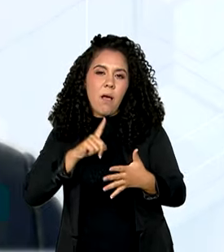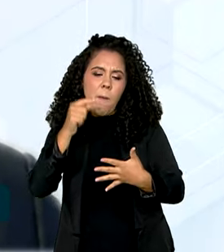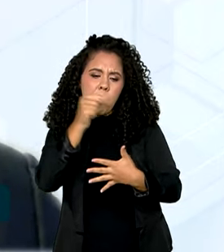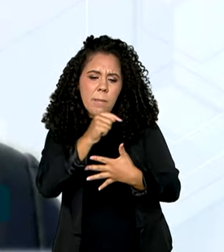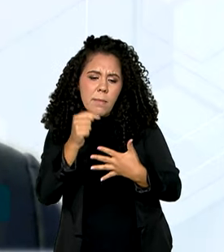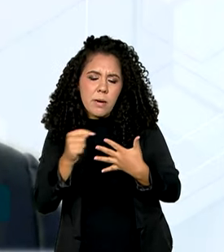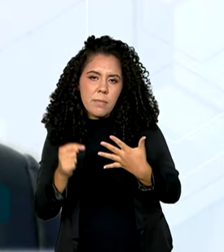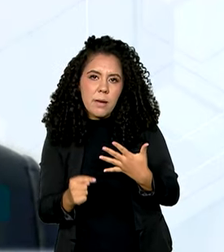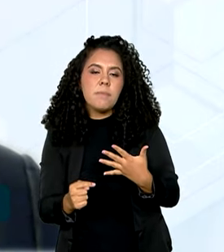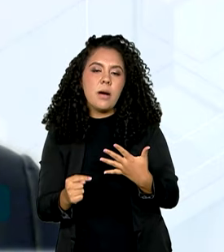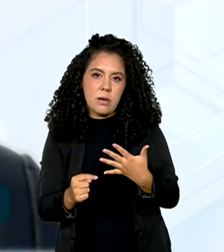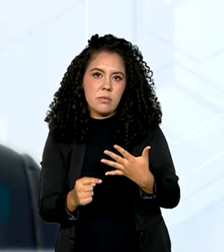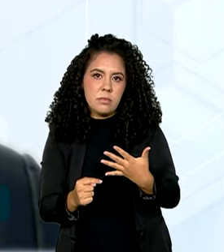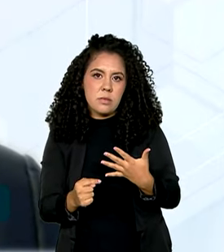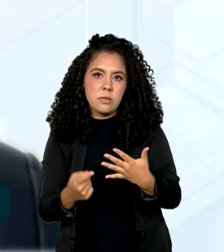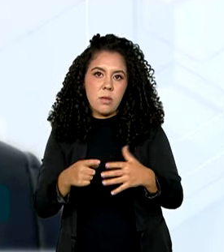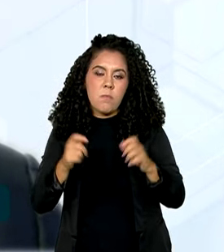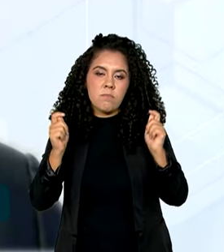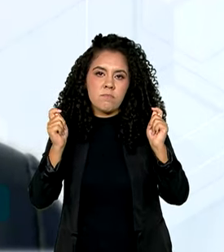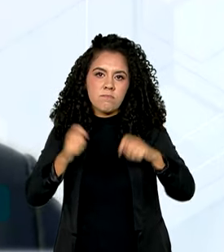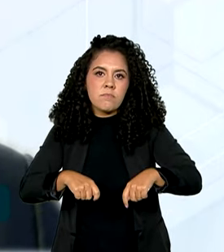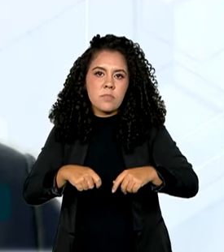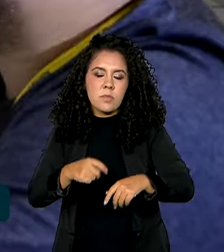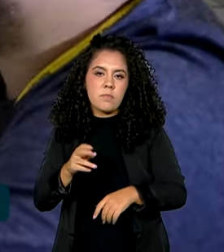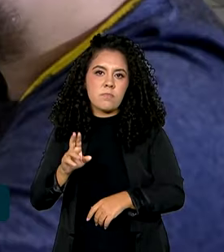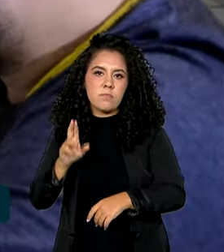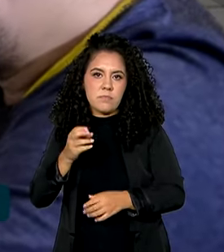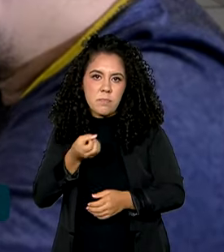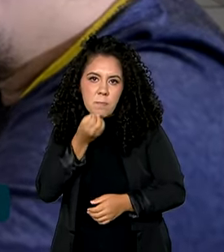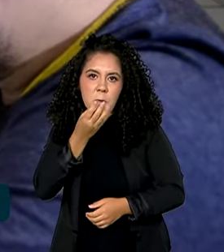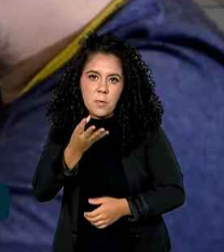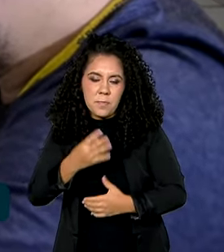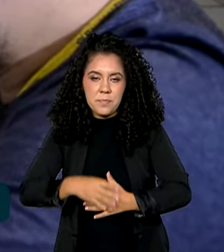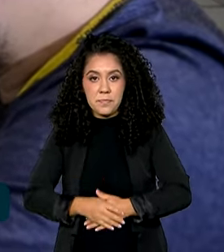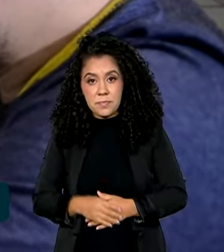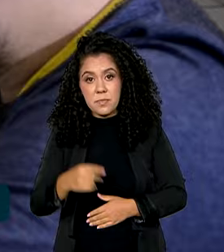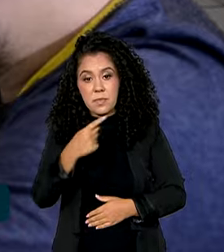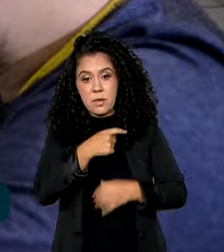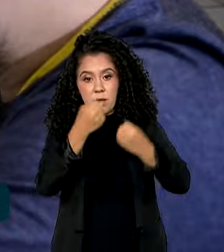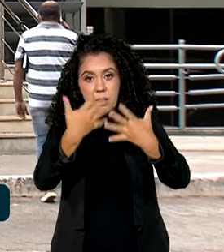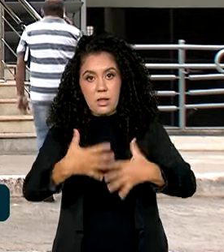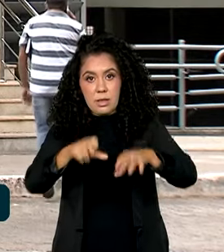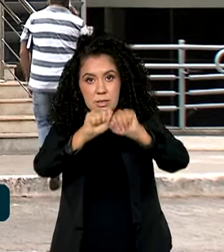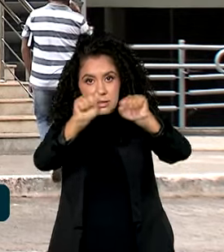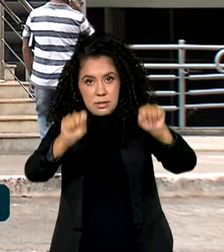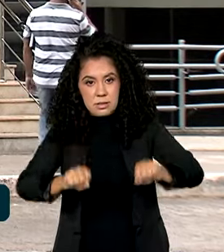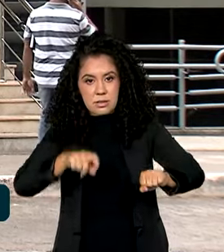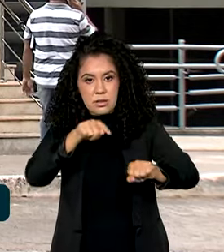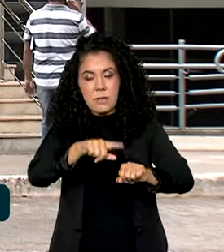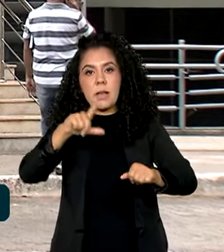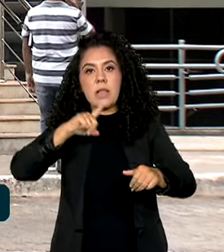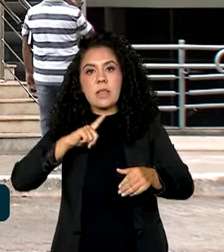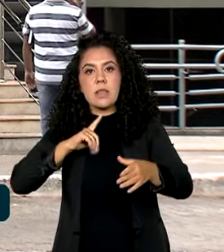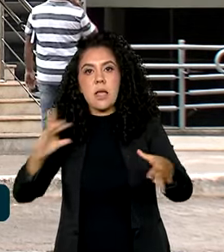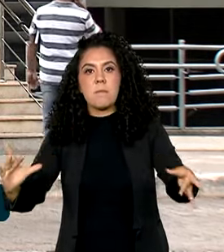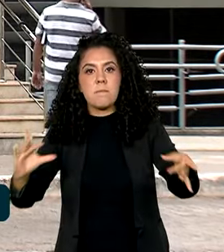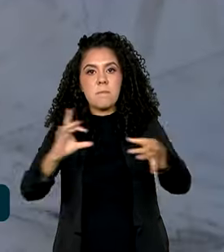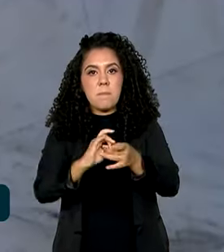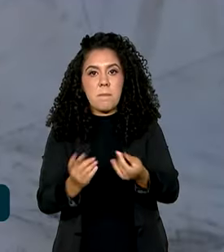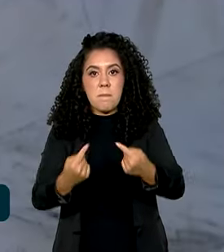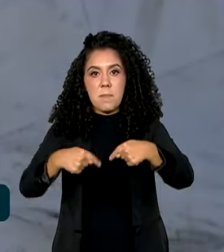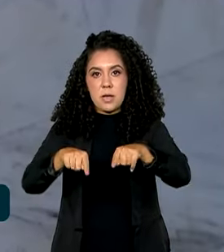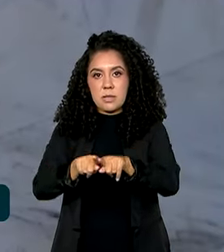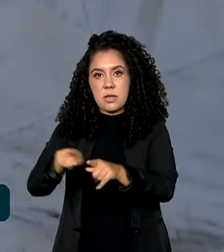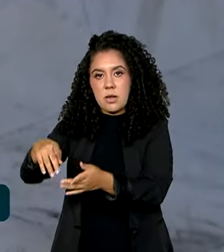essa funcionalidade pode ser bastante útil. O sistema é implementado em parceria com o Banco do Brasil.